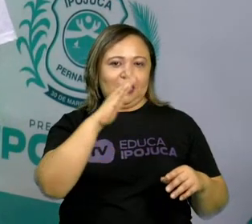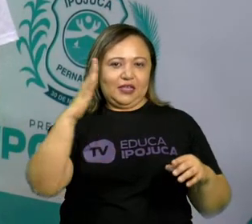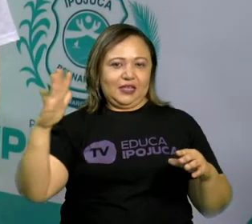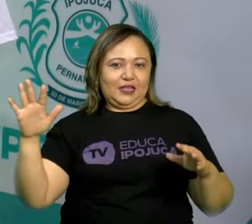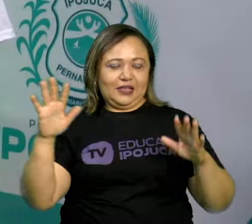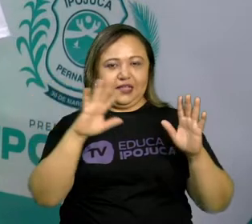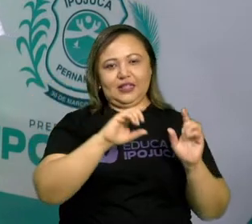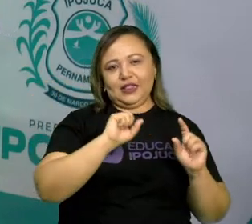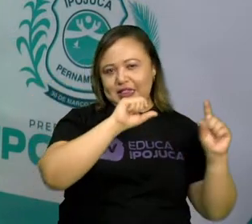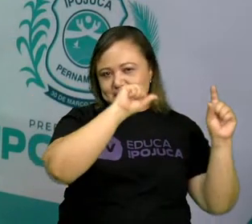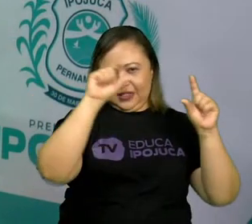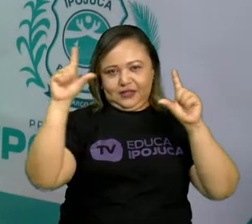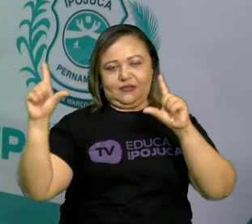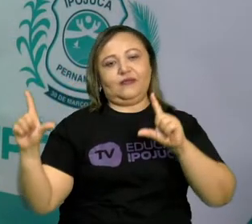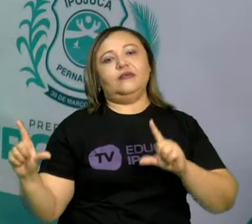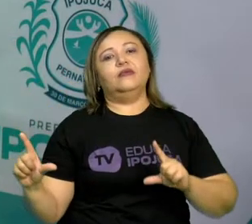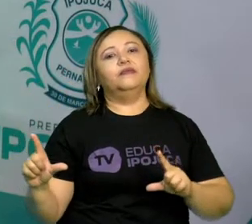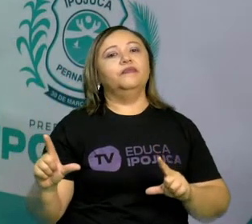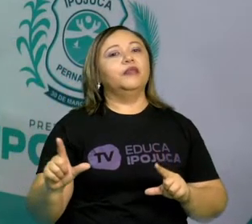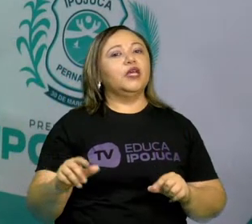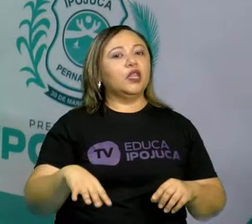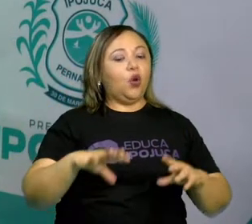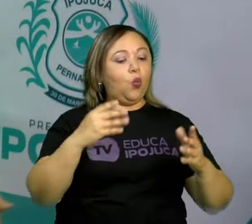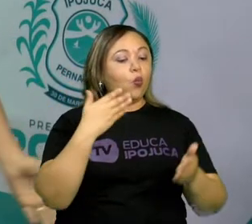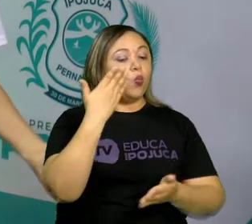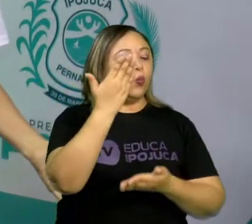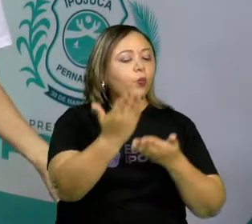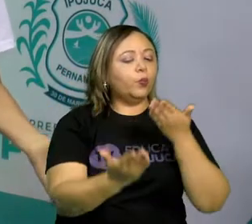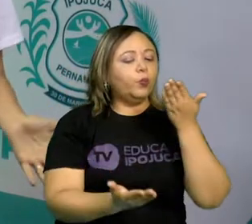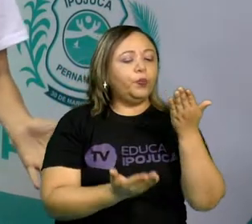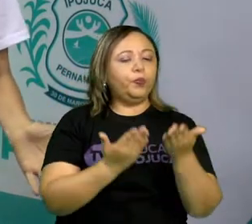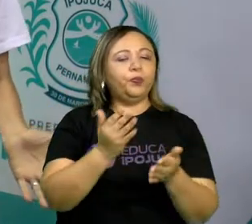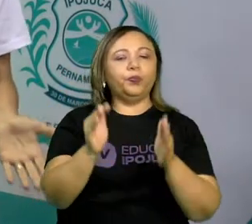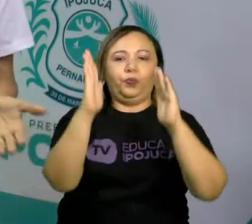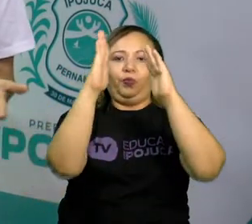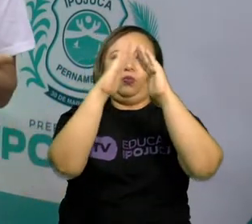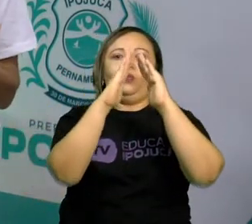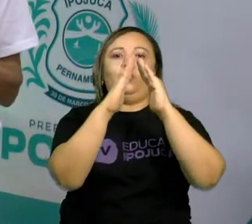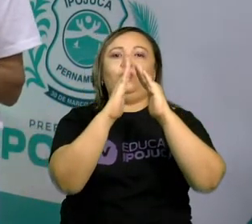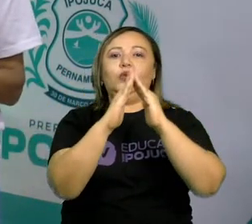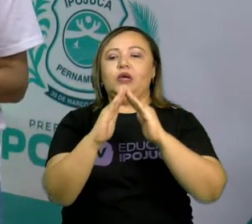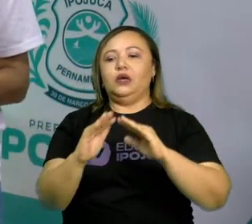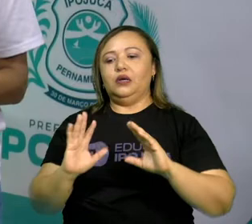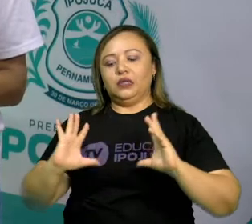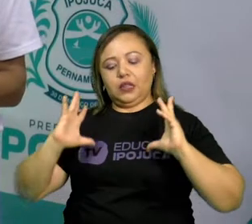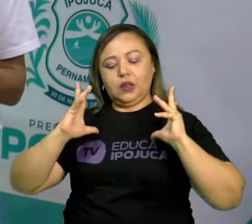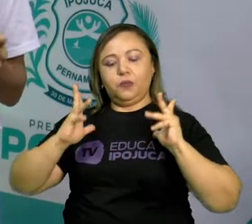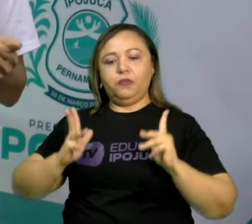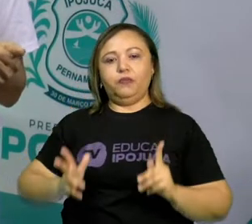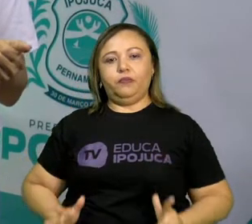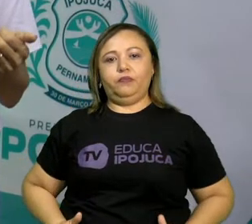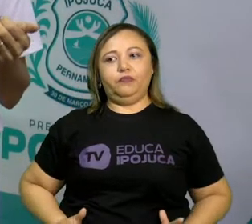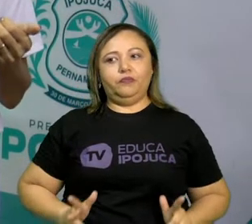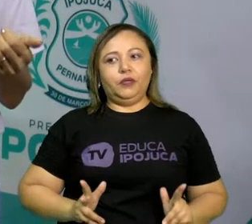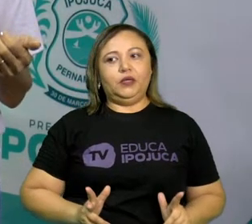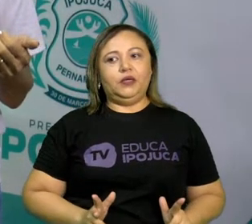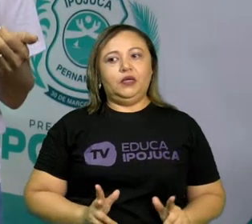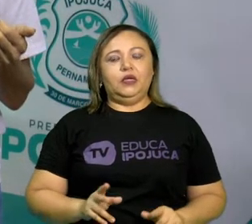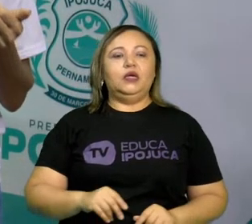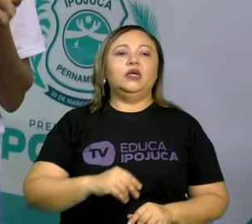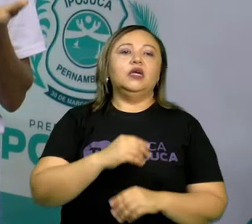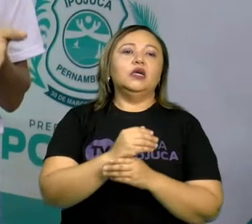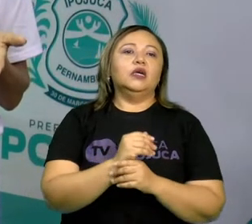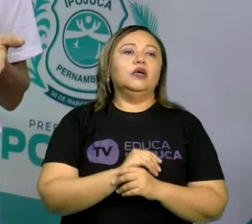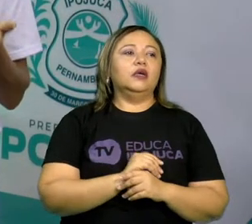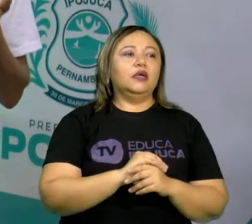seu quintal, tirando lixo, né? Porque sabe que lixo não é contamina. E a casa tem que estar num lugar